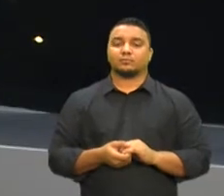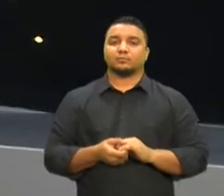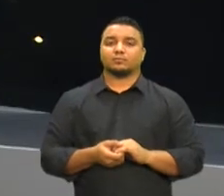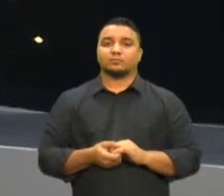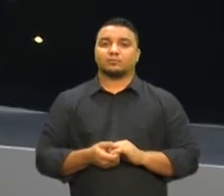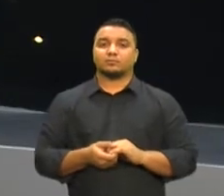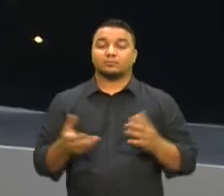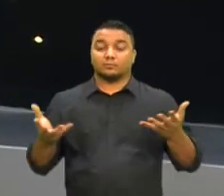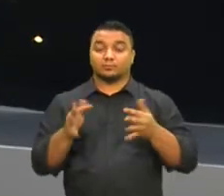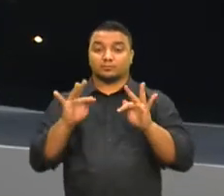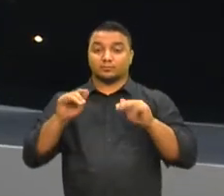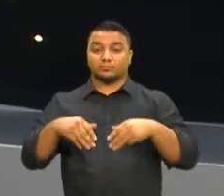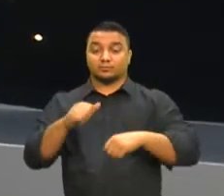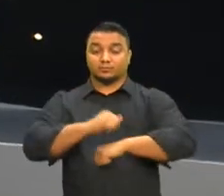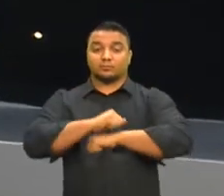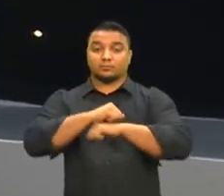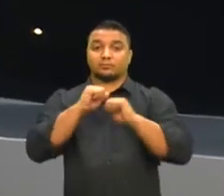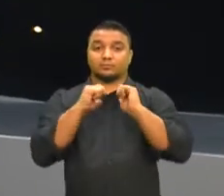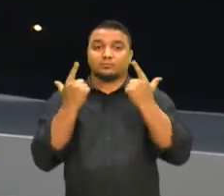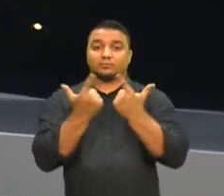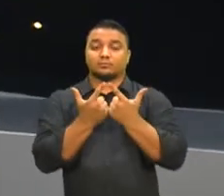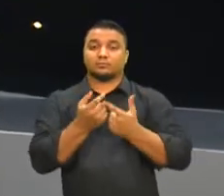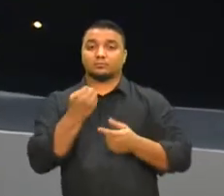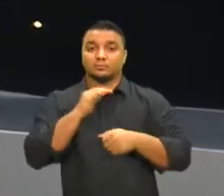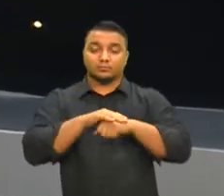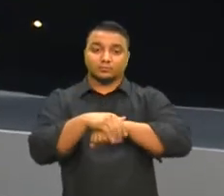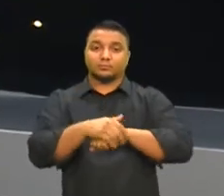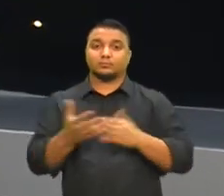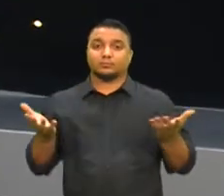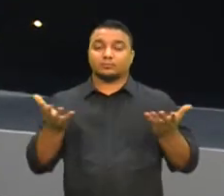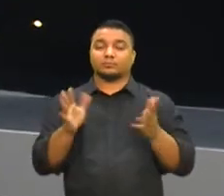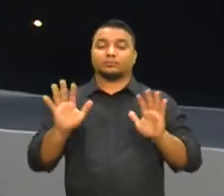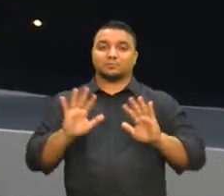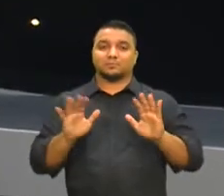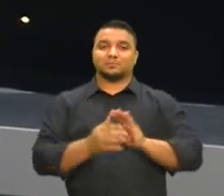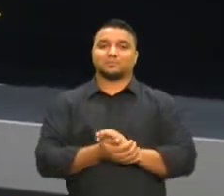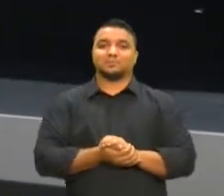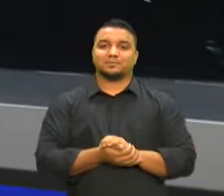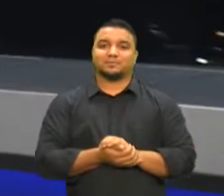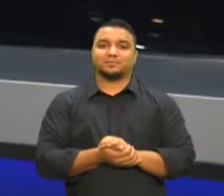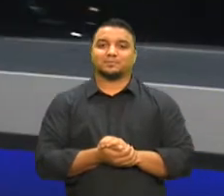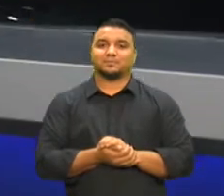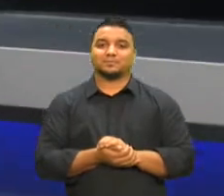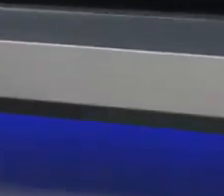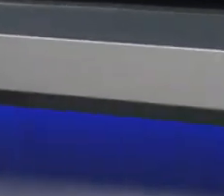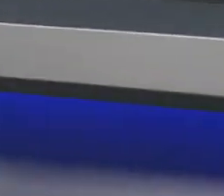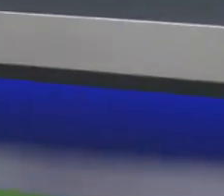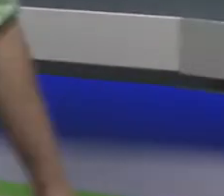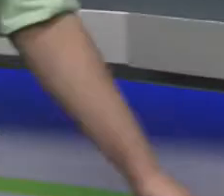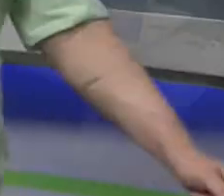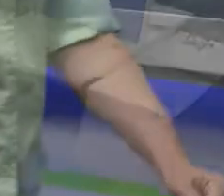O Jornal Assembleia termina aqui. Uma boa noite para você e um ótimo final de semana. E aí